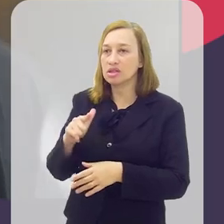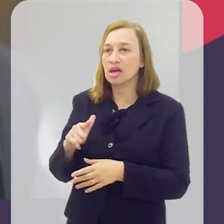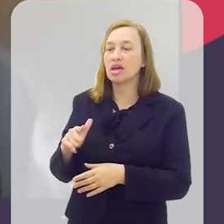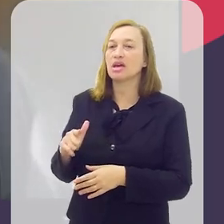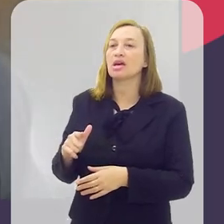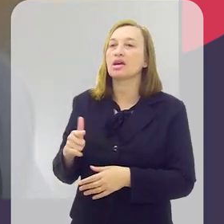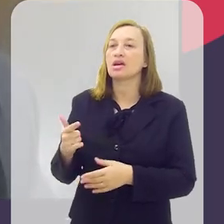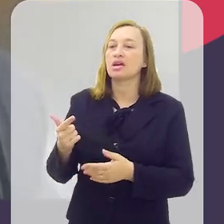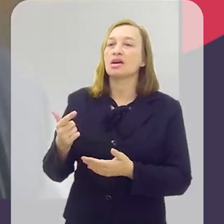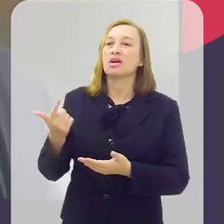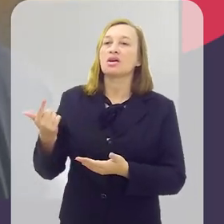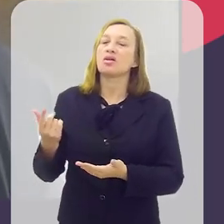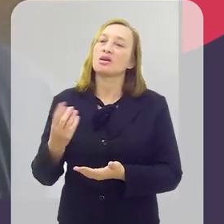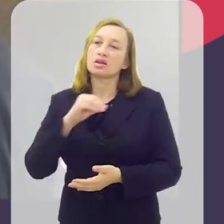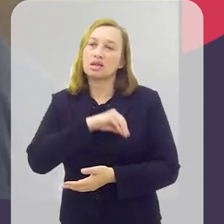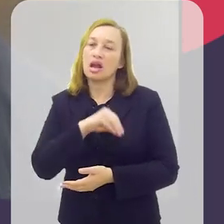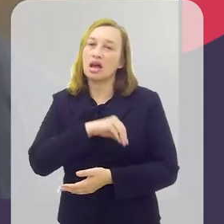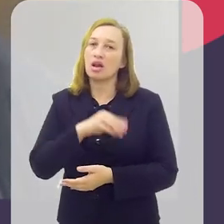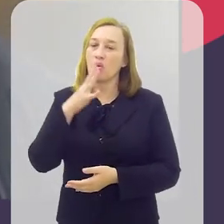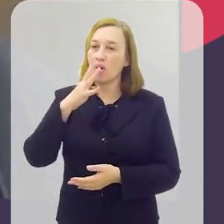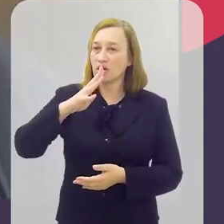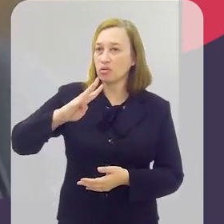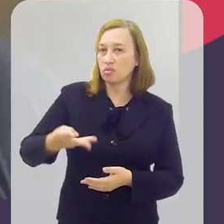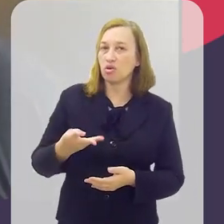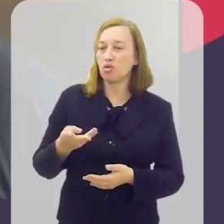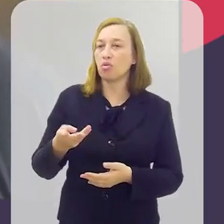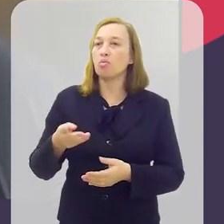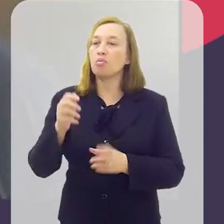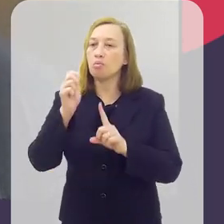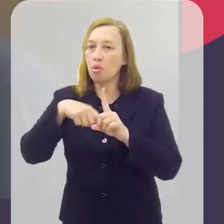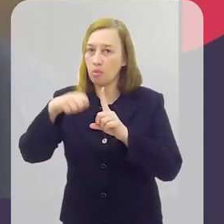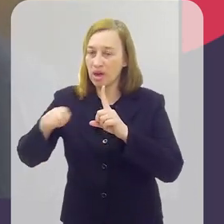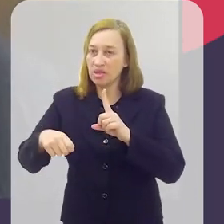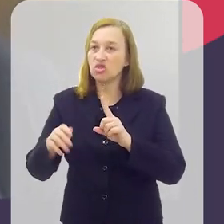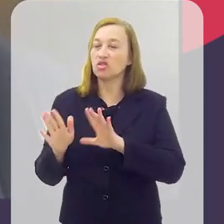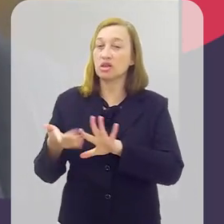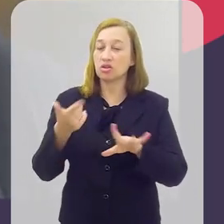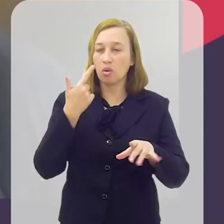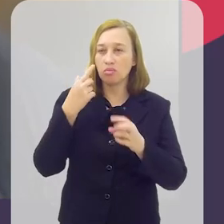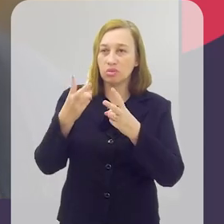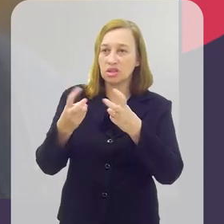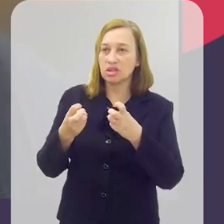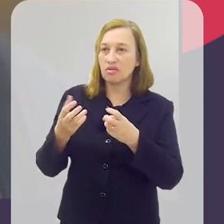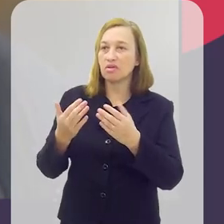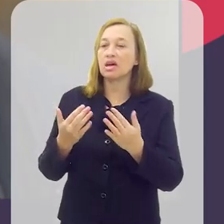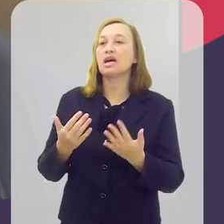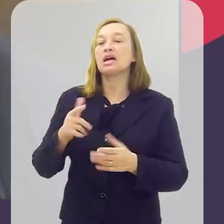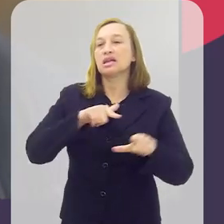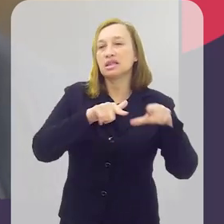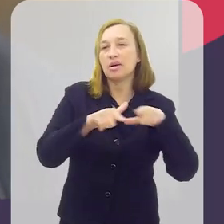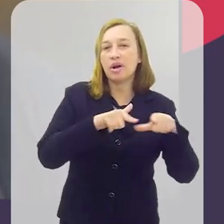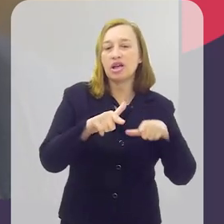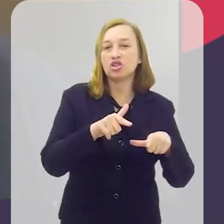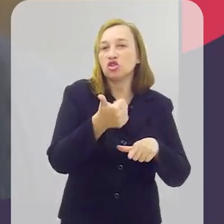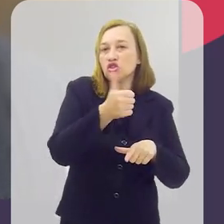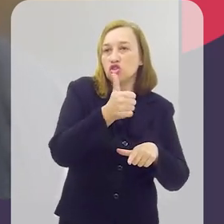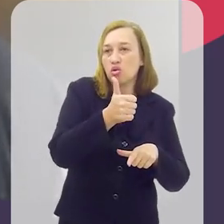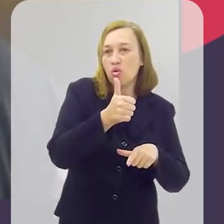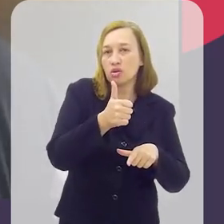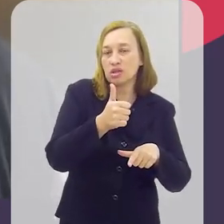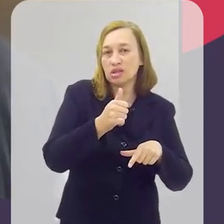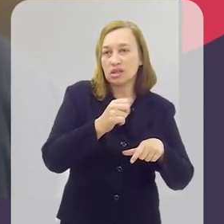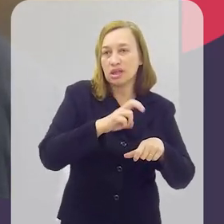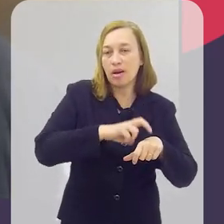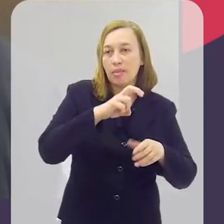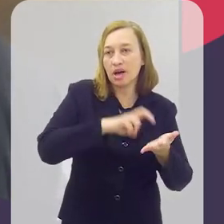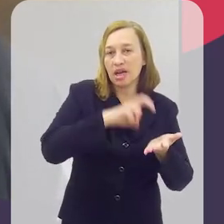R$ 4 mil por mês, né? A gente fez com um ganho de R$ 4 mil por mês, trabalhando de 11h à meia-noite, com uma hora